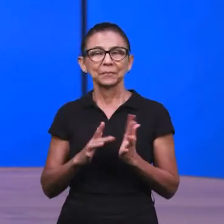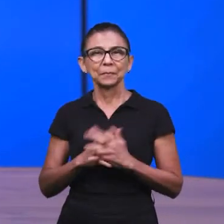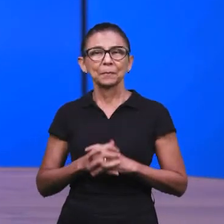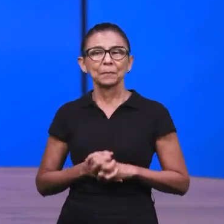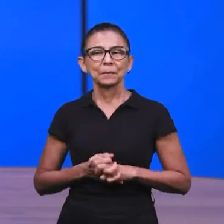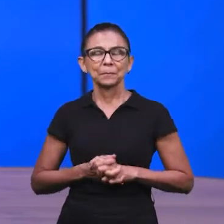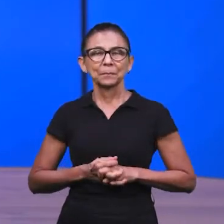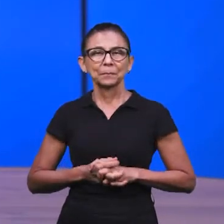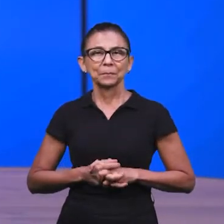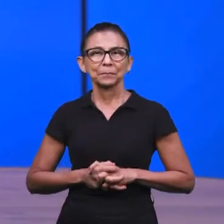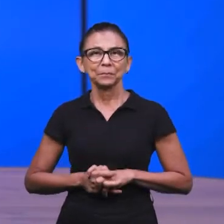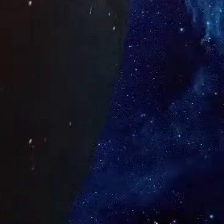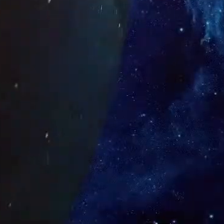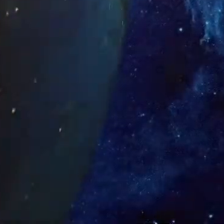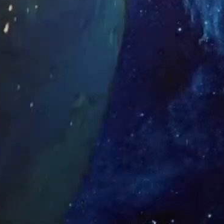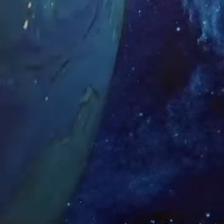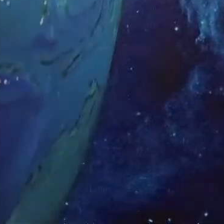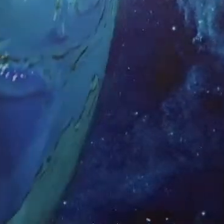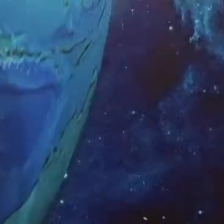lá, então, a paz do Senhor Jesus.